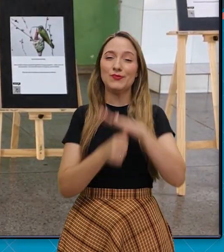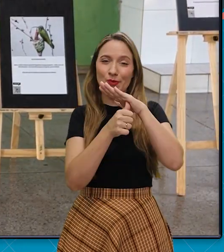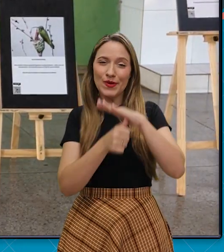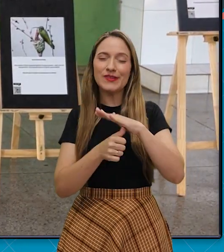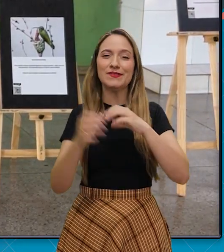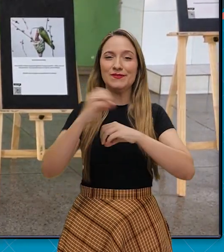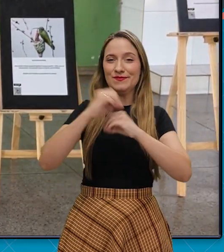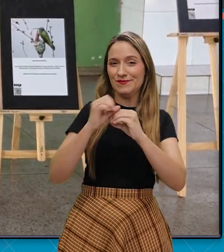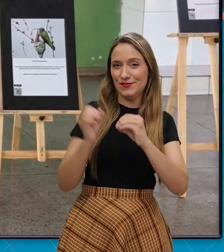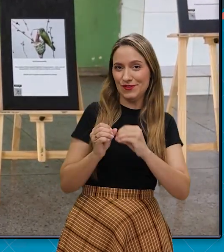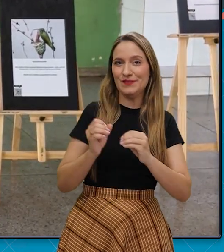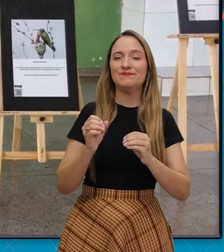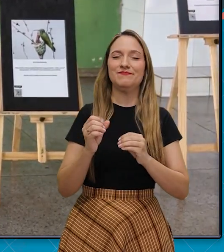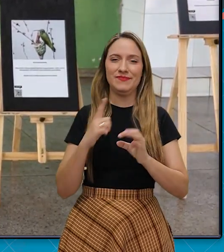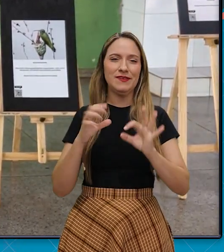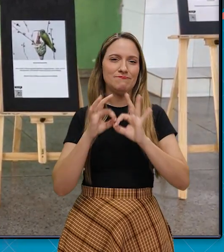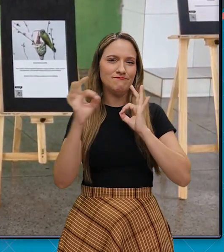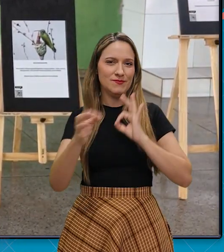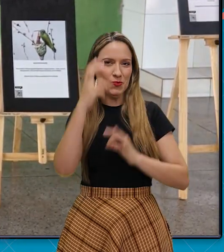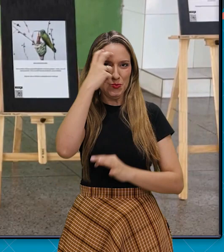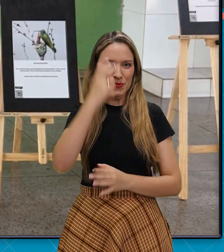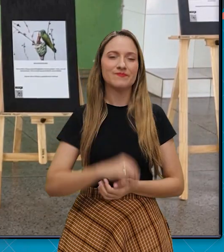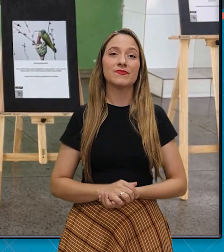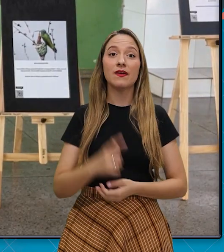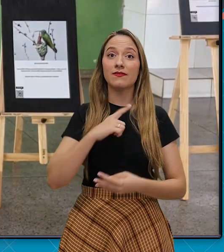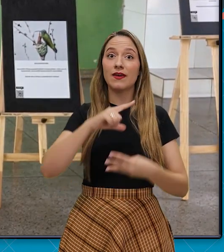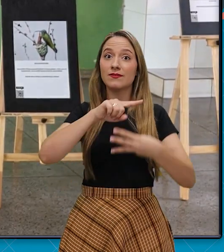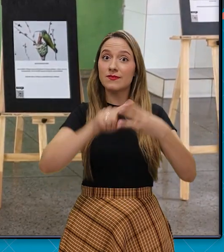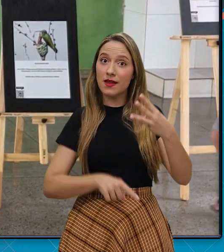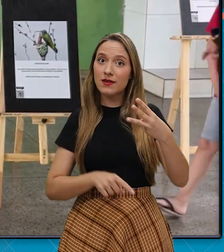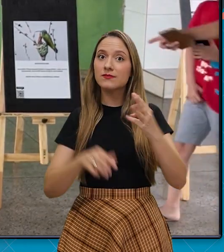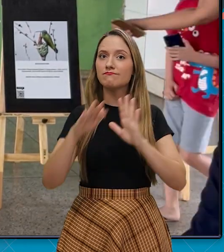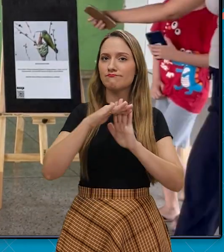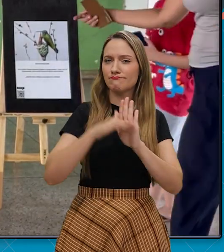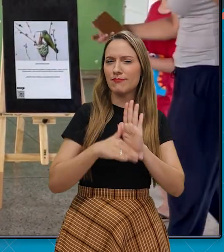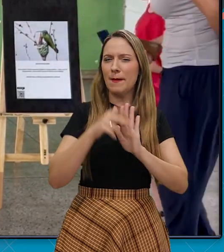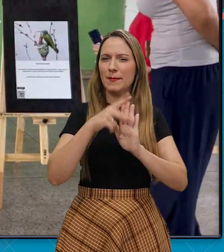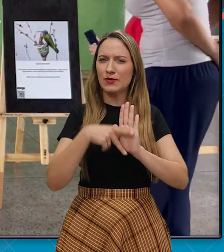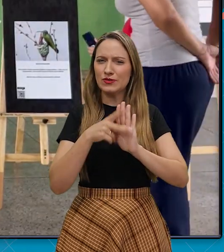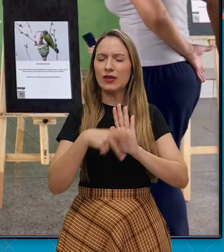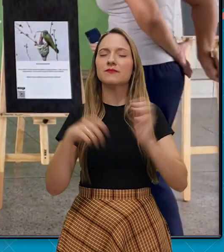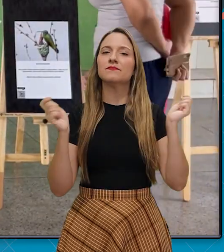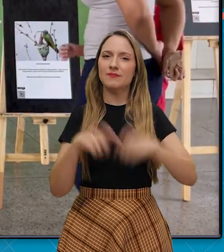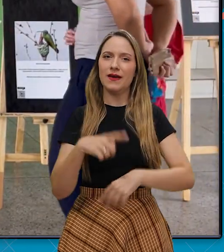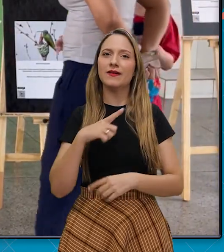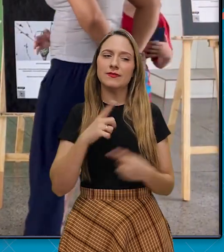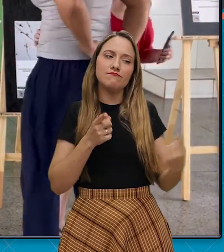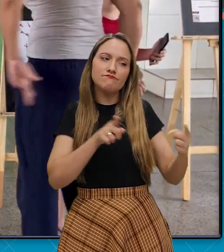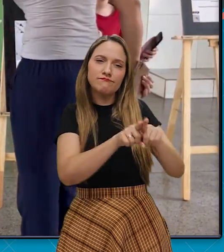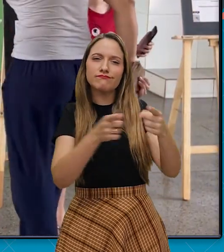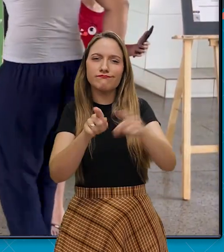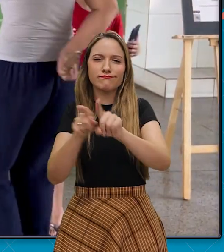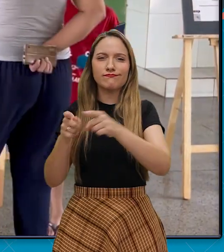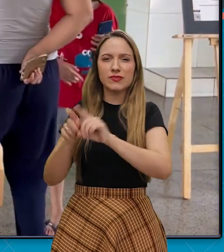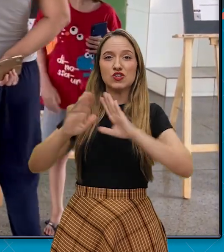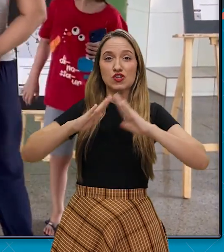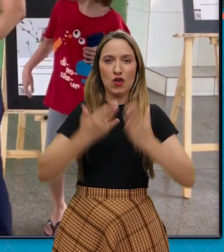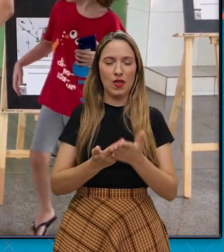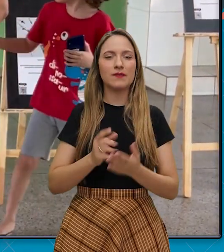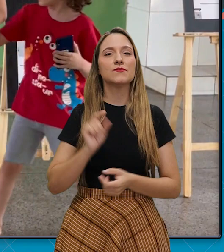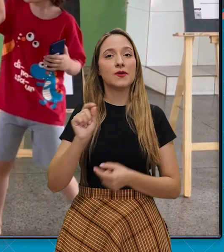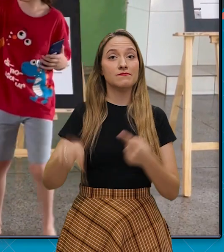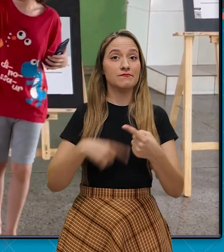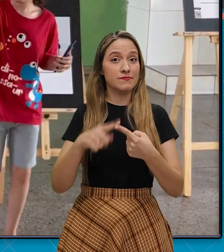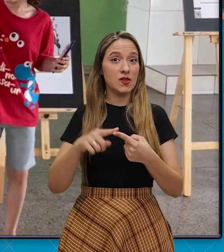Federal de Goiás. Temos três projetos, três programas que podem circular entre as escolas. Eles são o